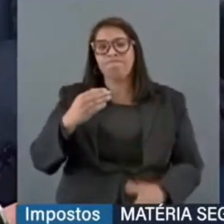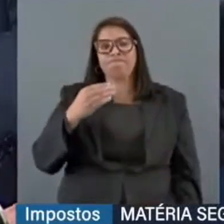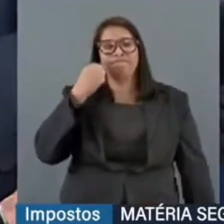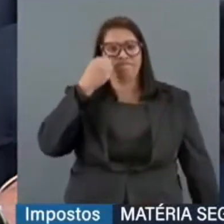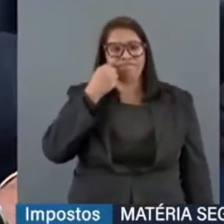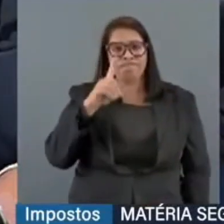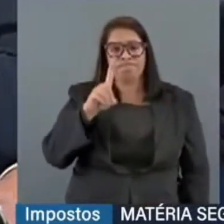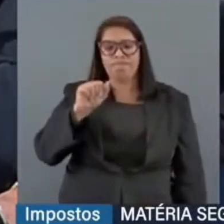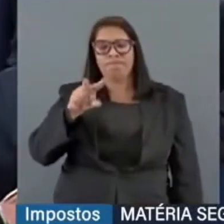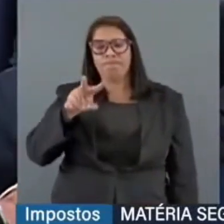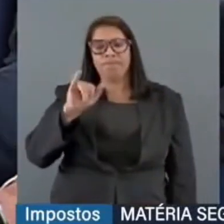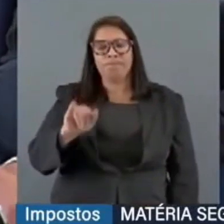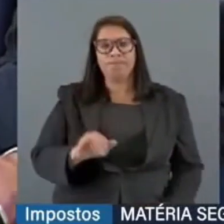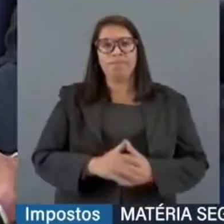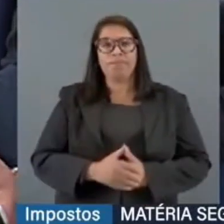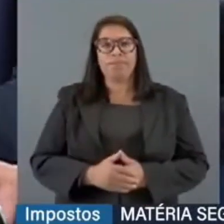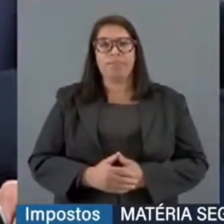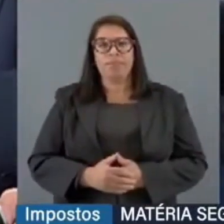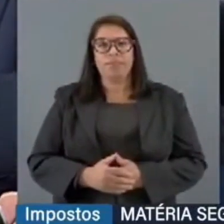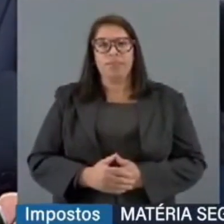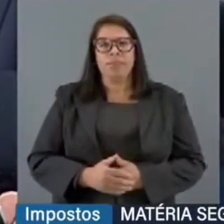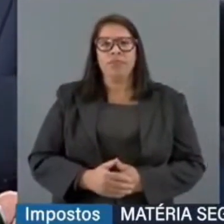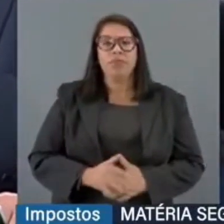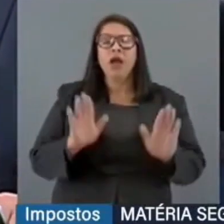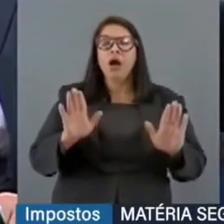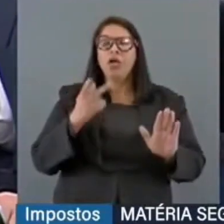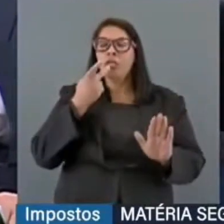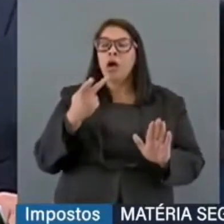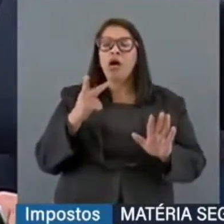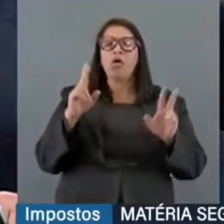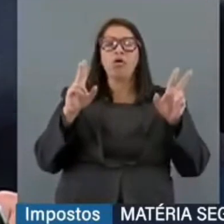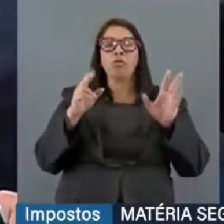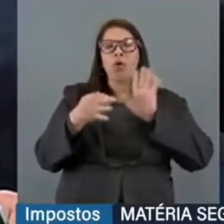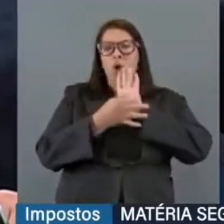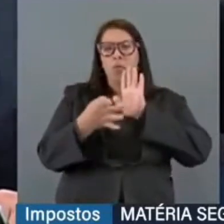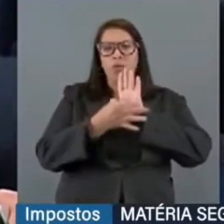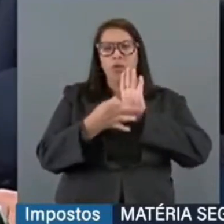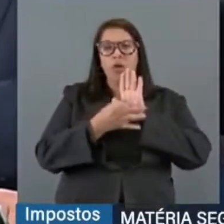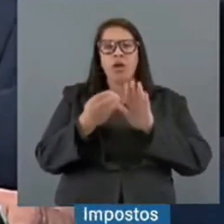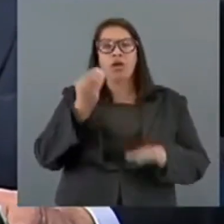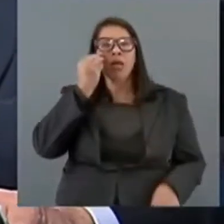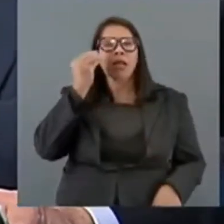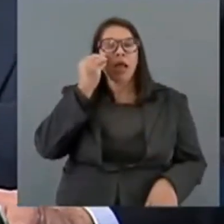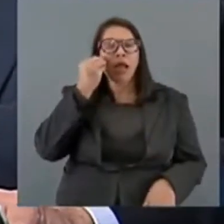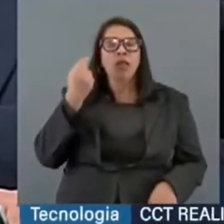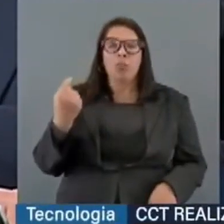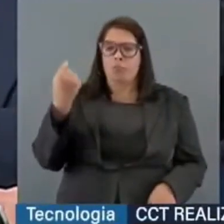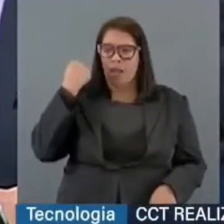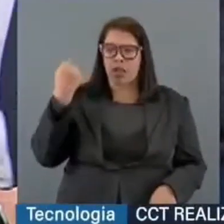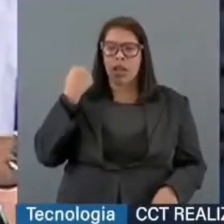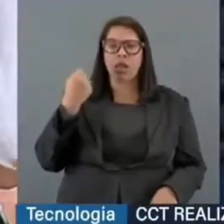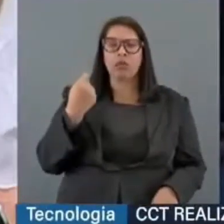Eu quero aqui fazer só uma breve ponderação. Eu tenho dito desde a campanha eleitoral